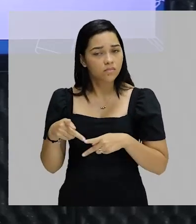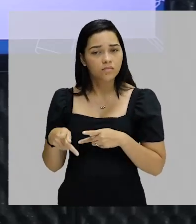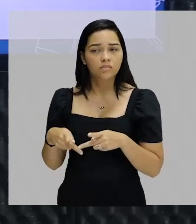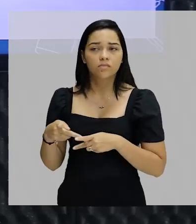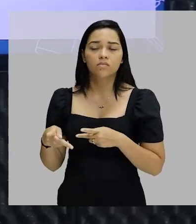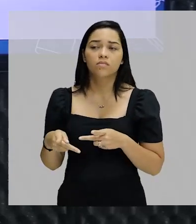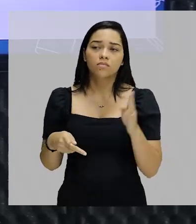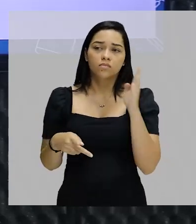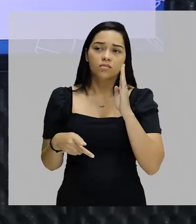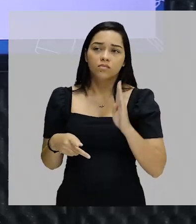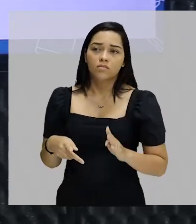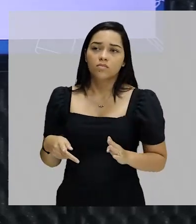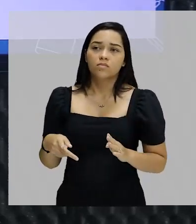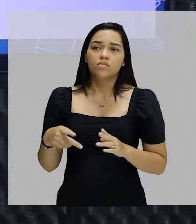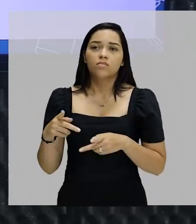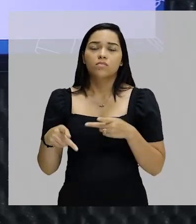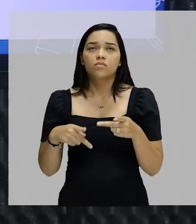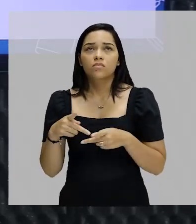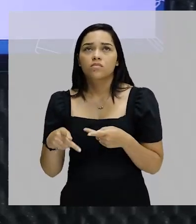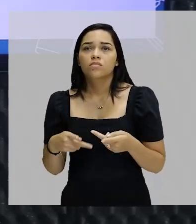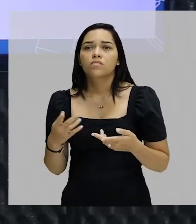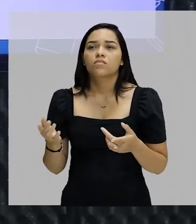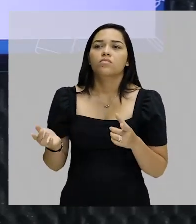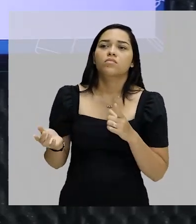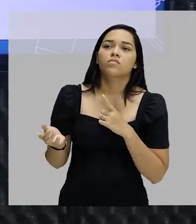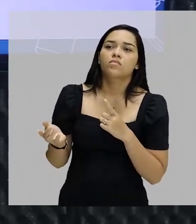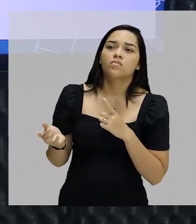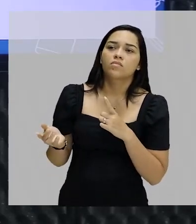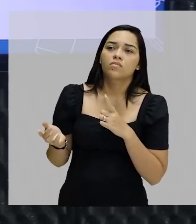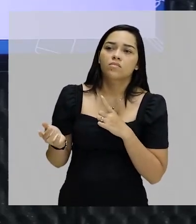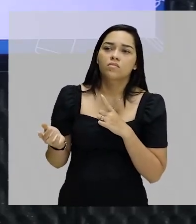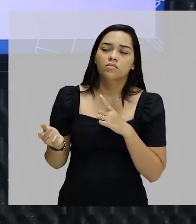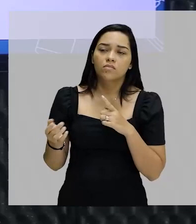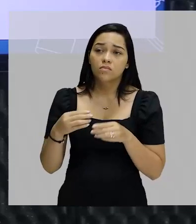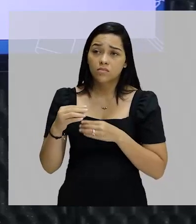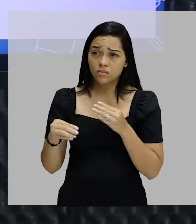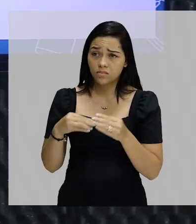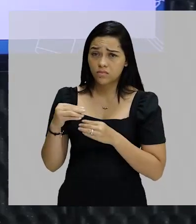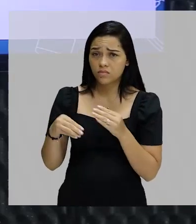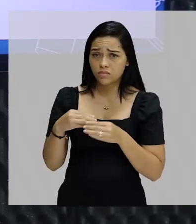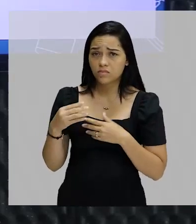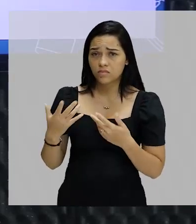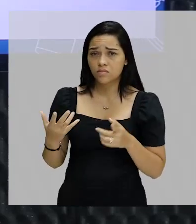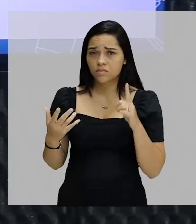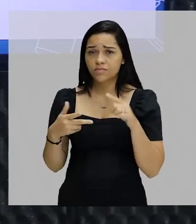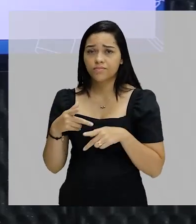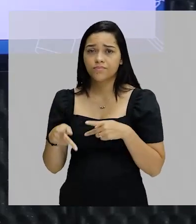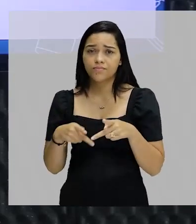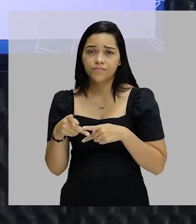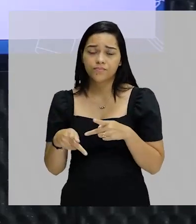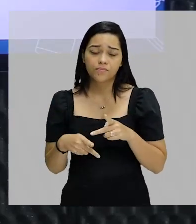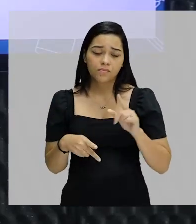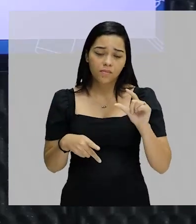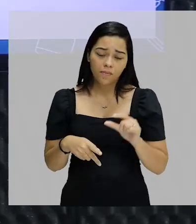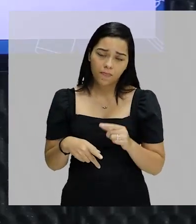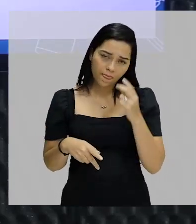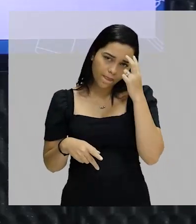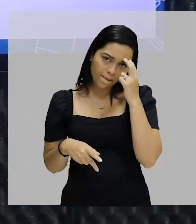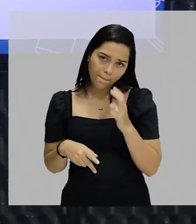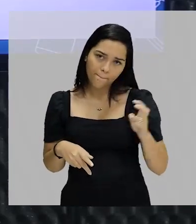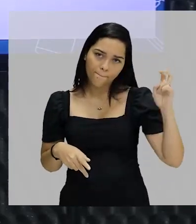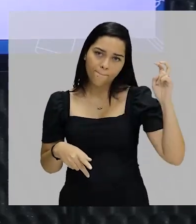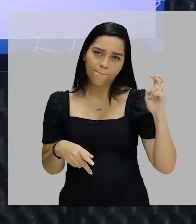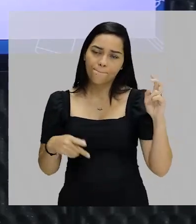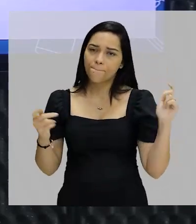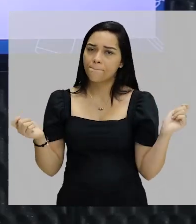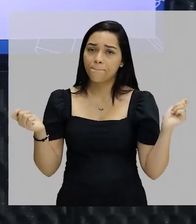O brasileiro seria um povo degenerado, um povo que, pela miscigenação, é um povo que é menos intelectualizado, é